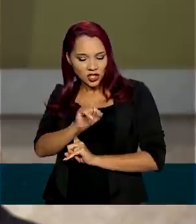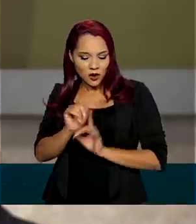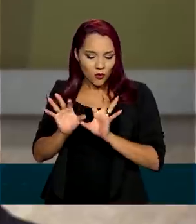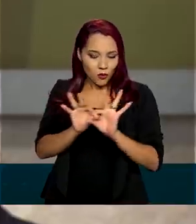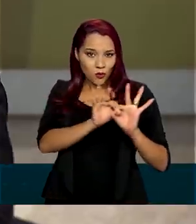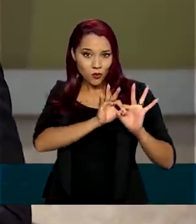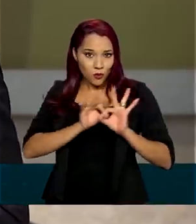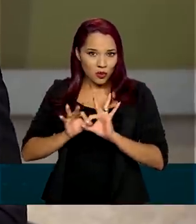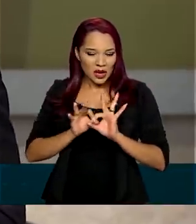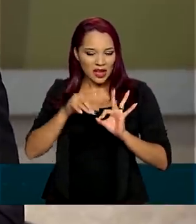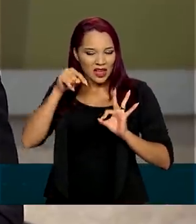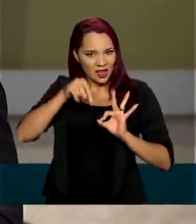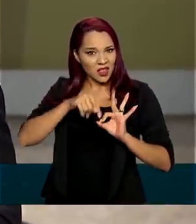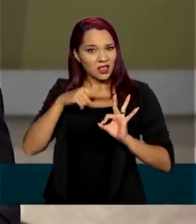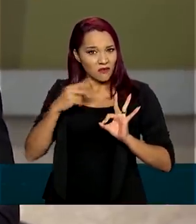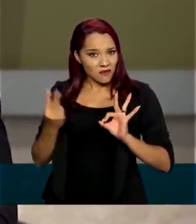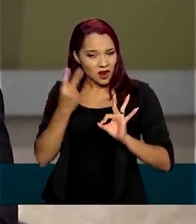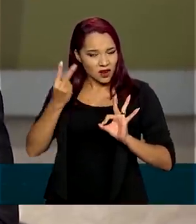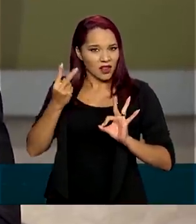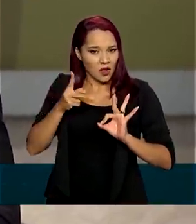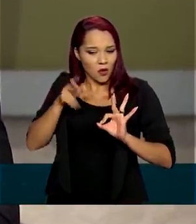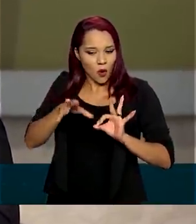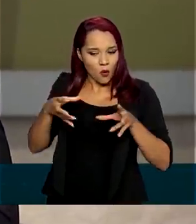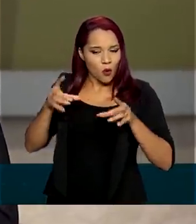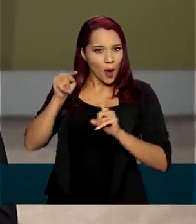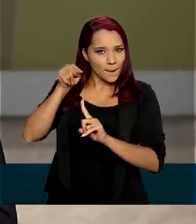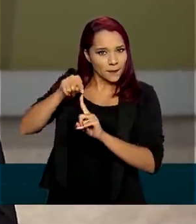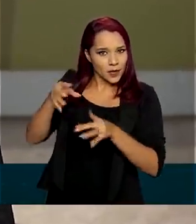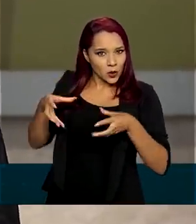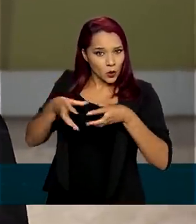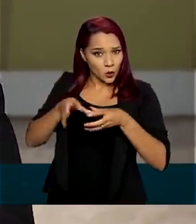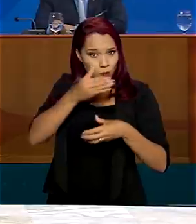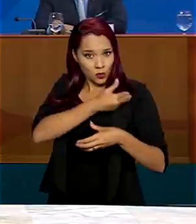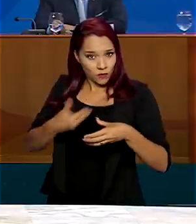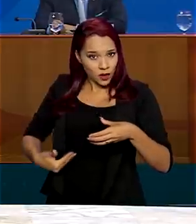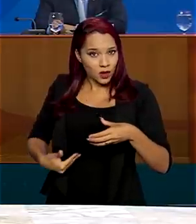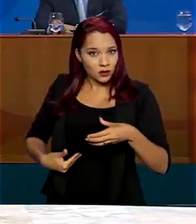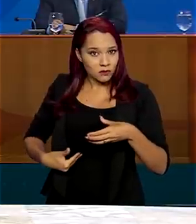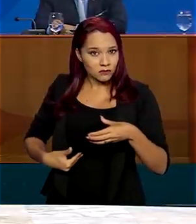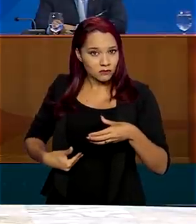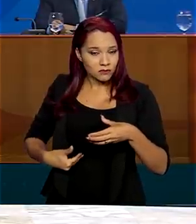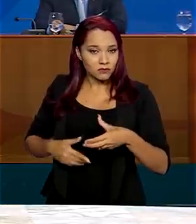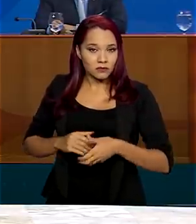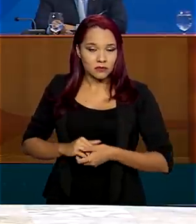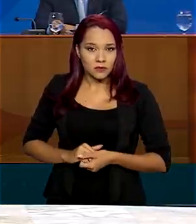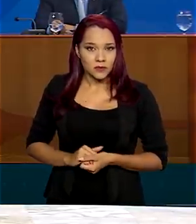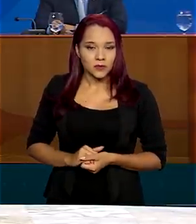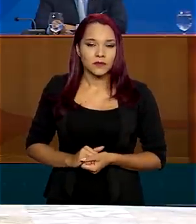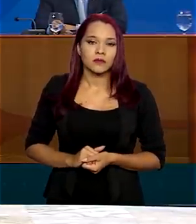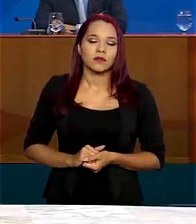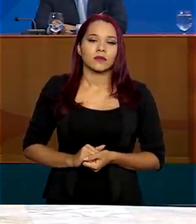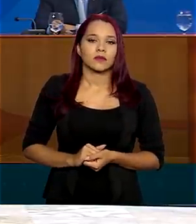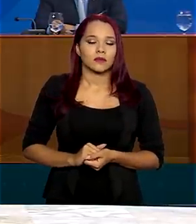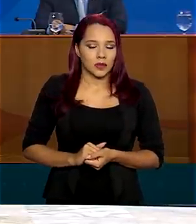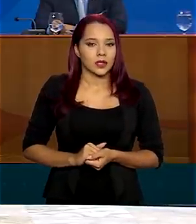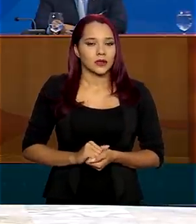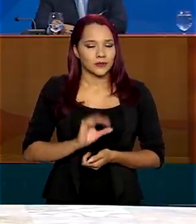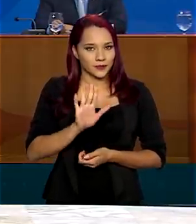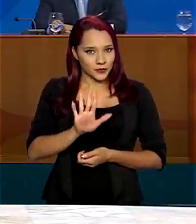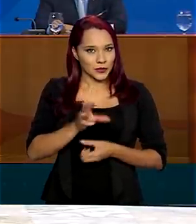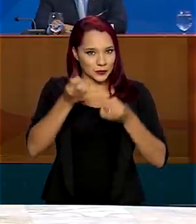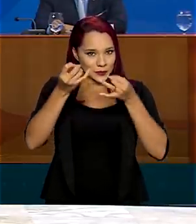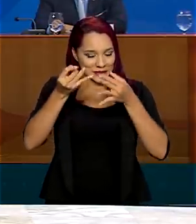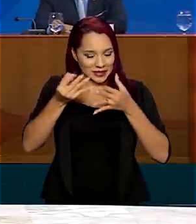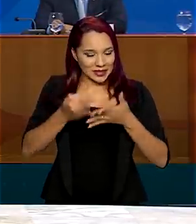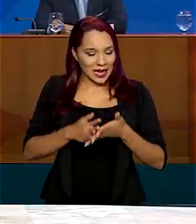está valendo nessa equipe de governo? Por gentileza, ministro. Eu vou dar um exemplo para o senhor de